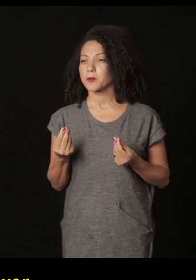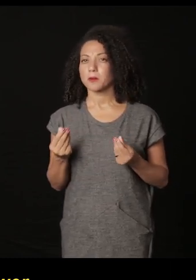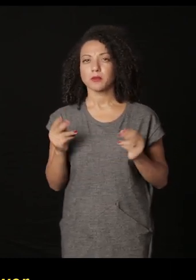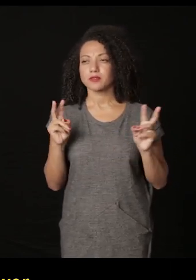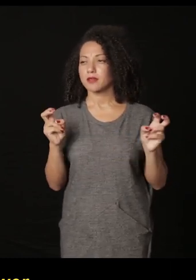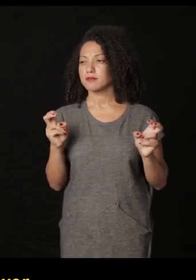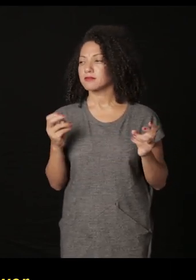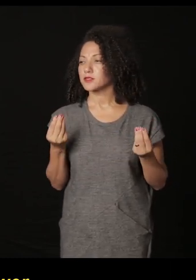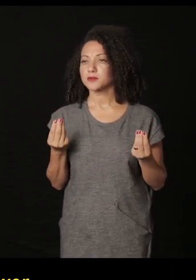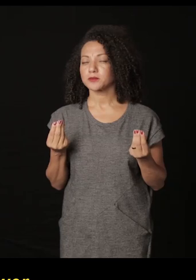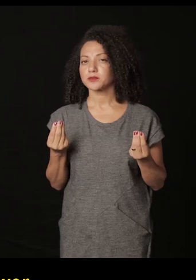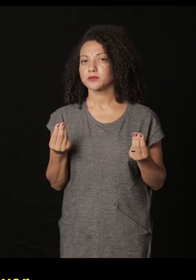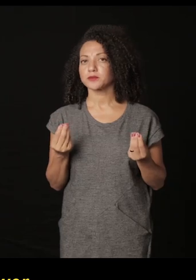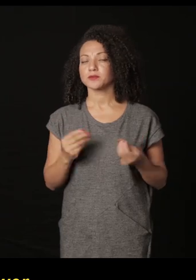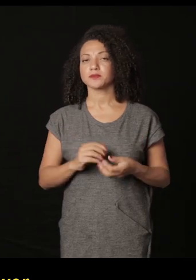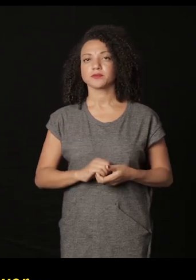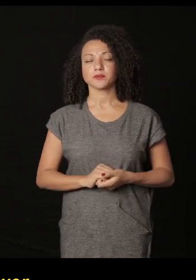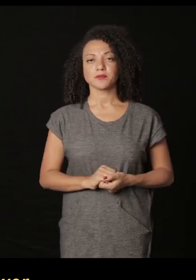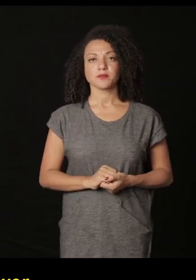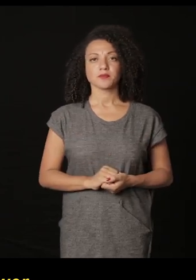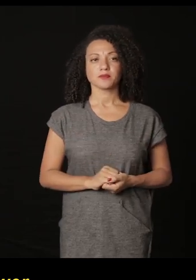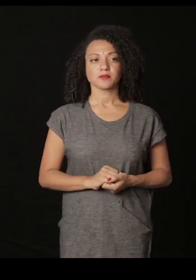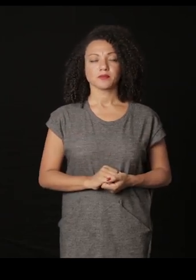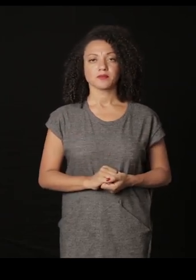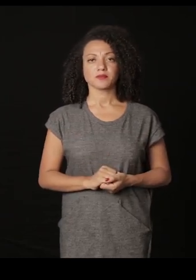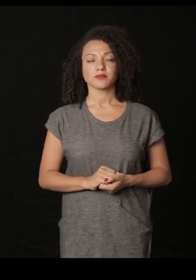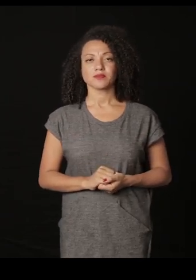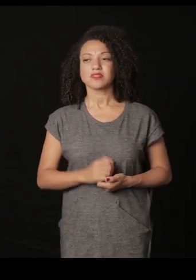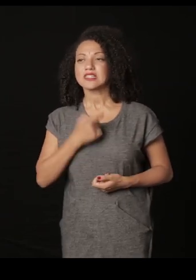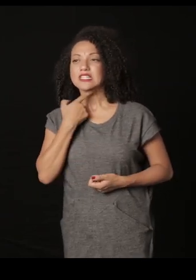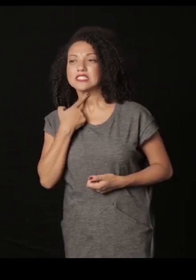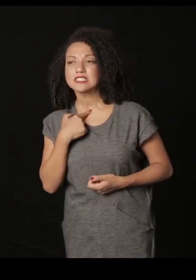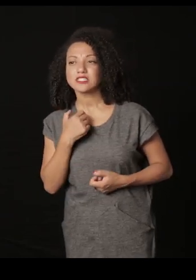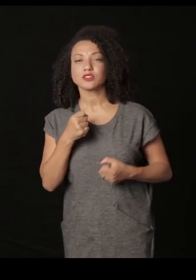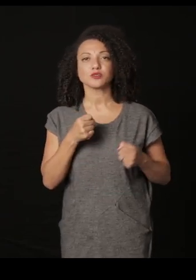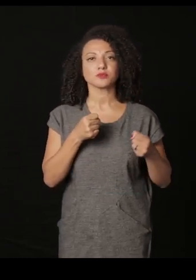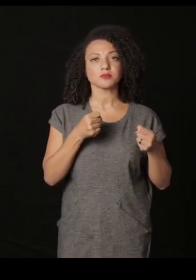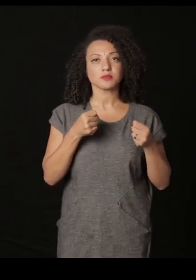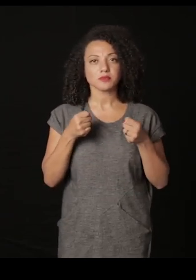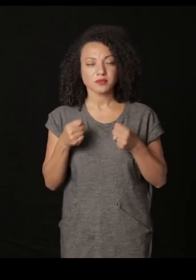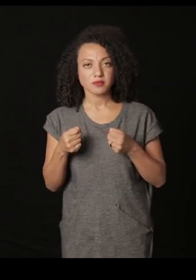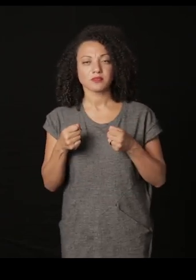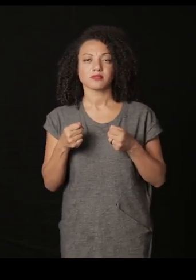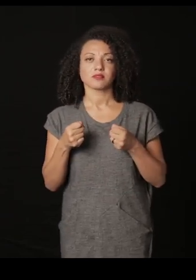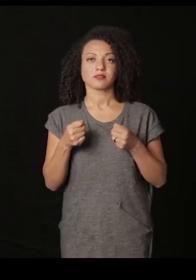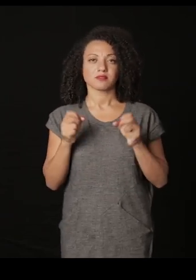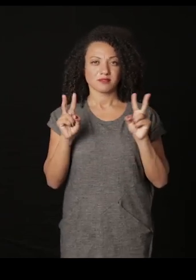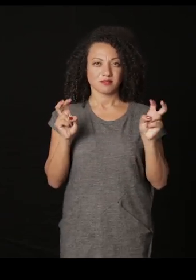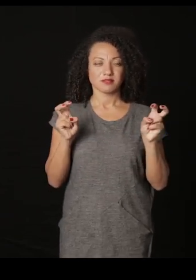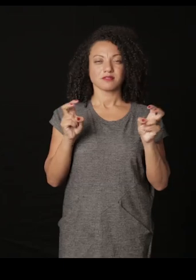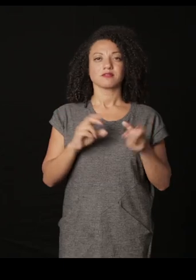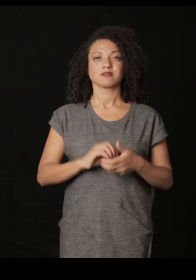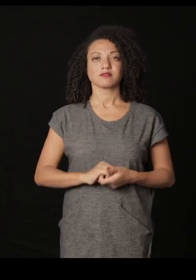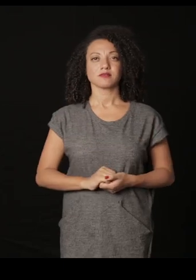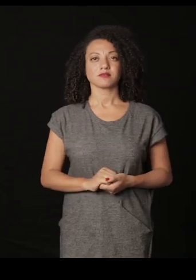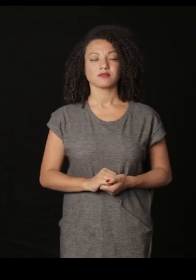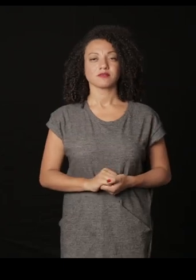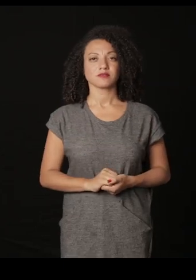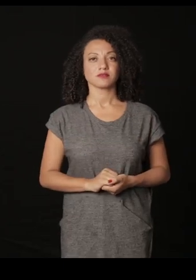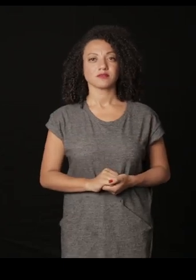Will Will and Power Deseo e Poder em